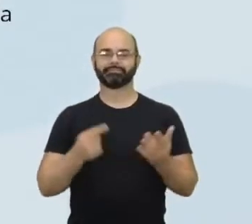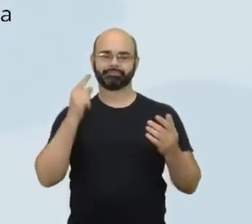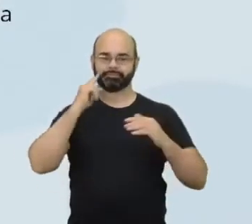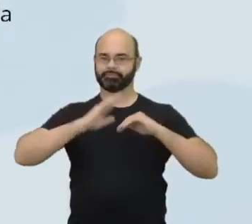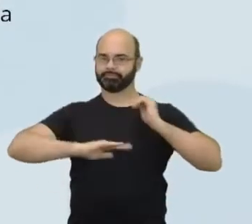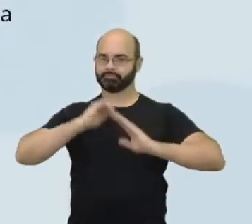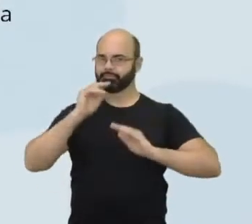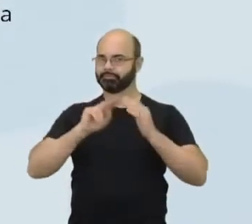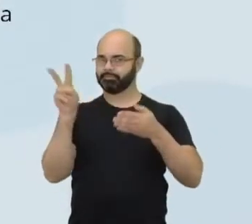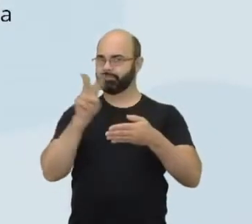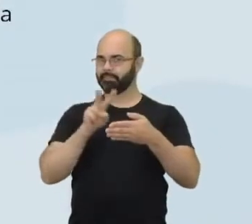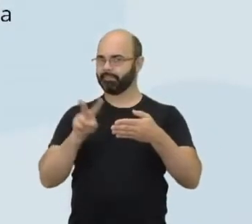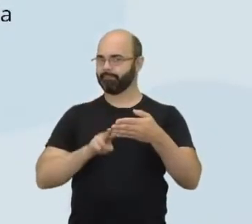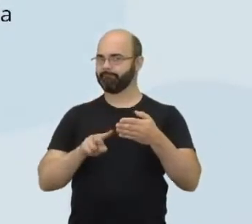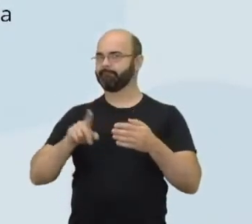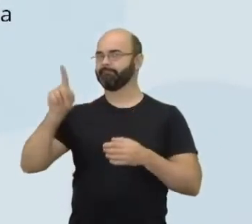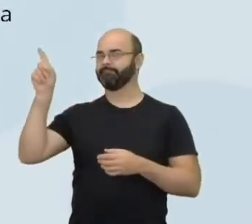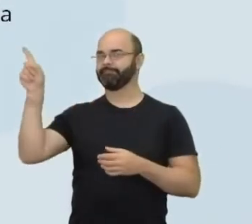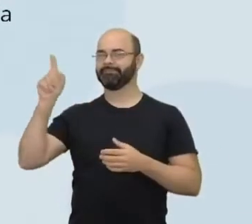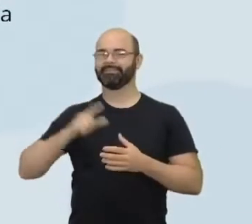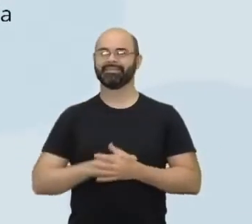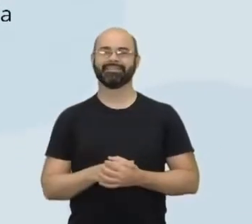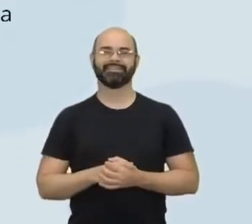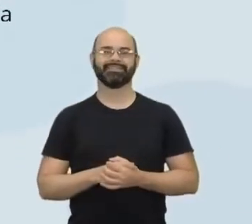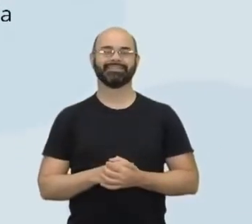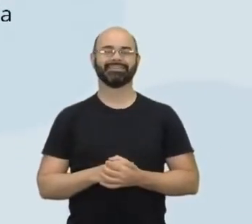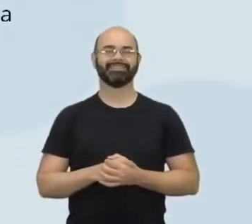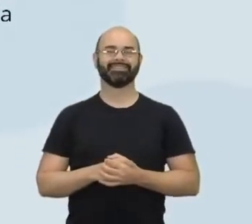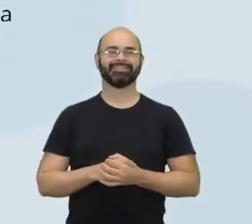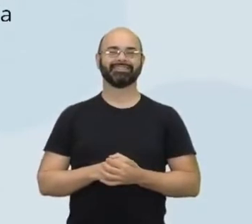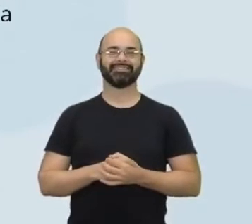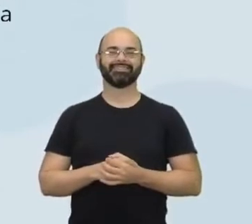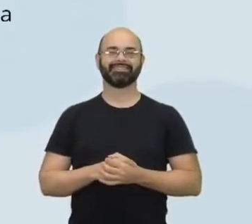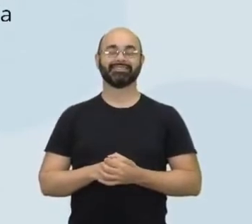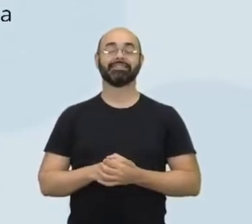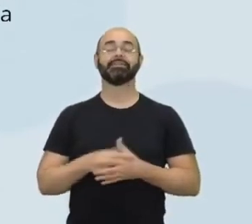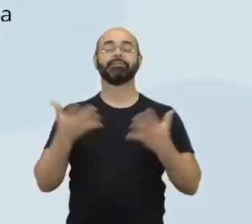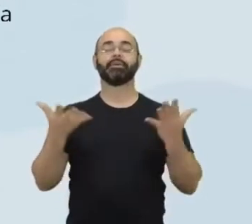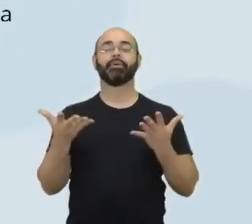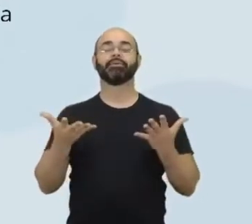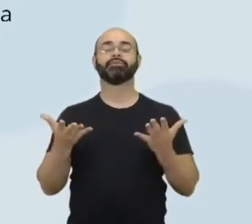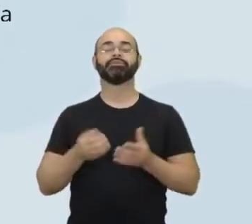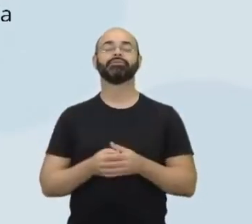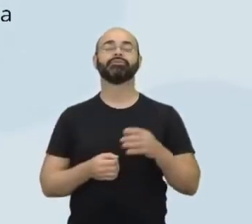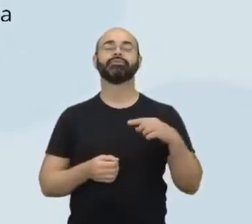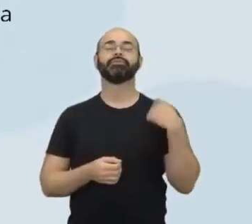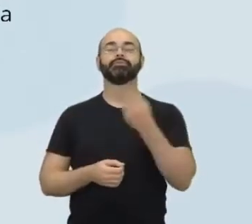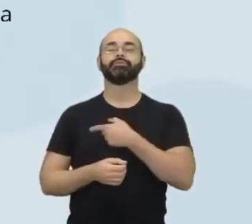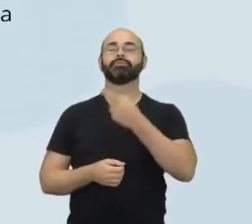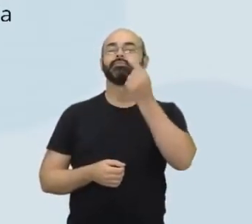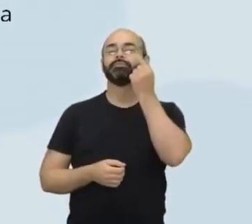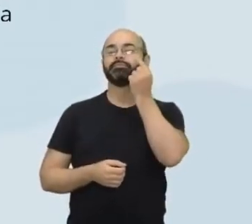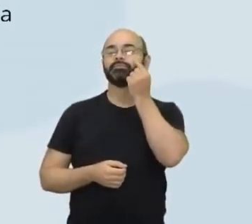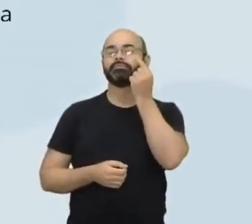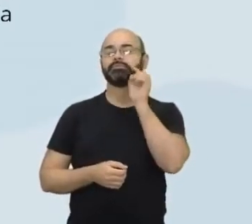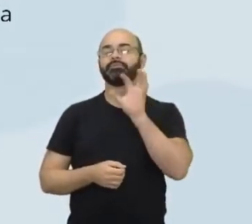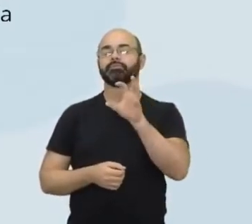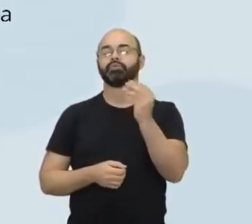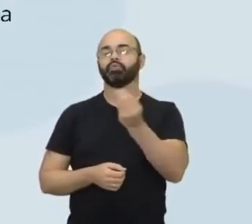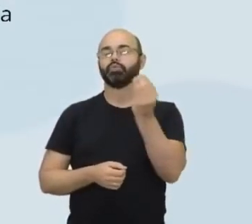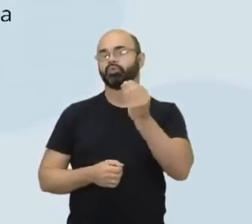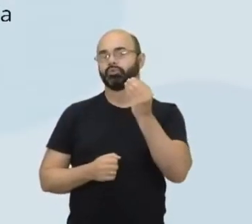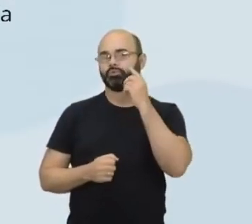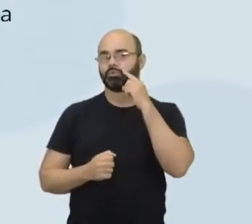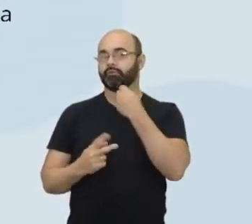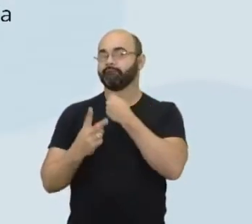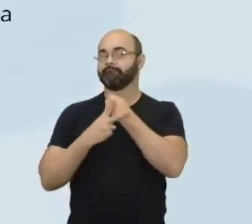habilidade e hoje a habilidade ela vai pedir aí para nós caracterizarmos, né? É sempre importante olhar o